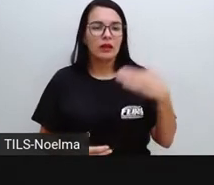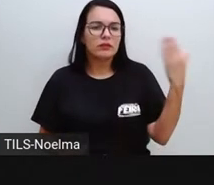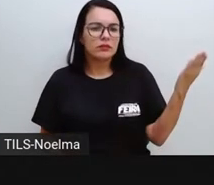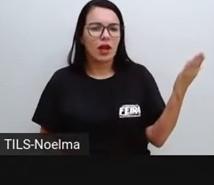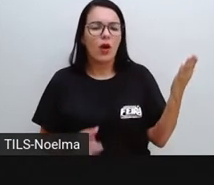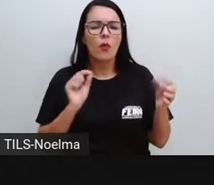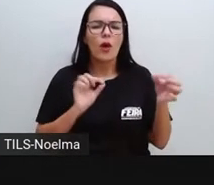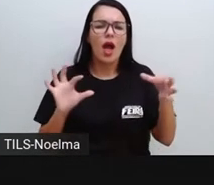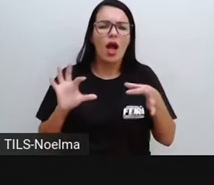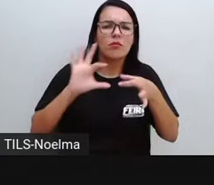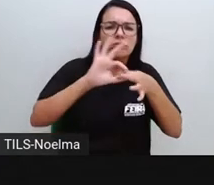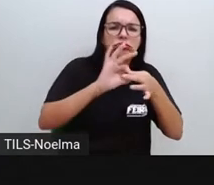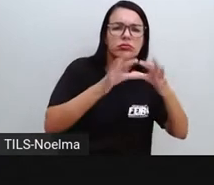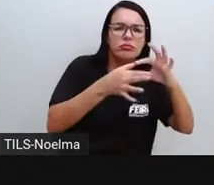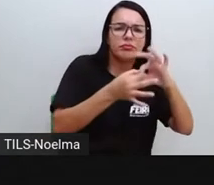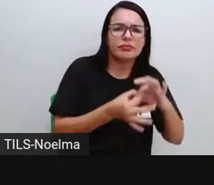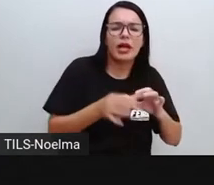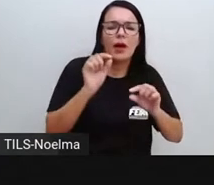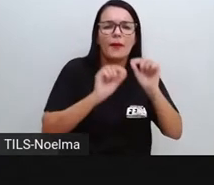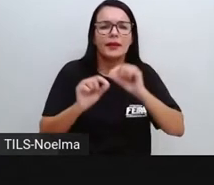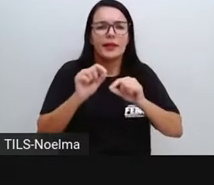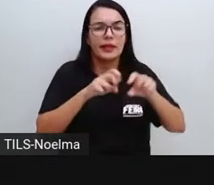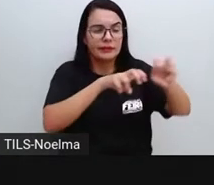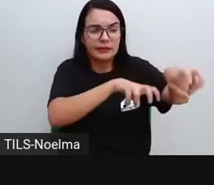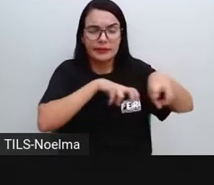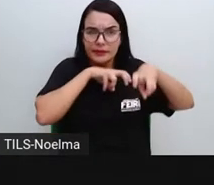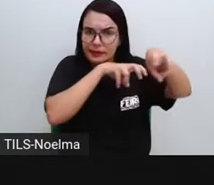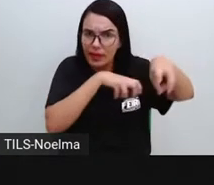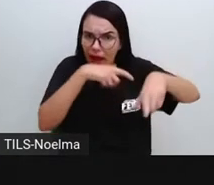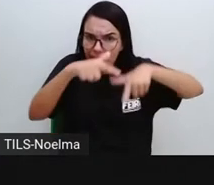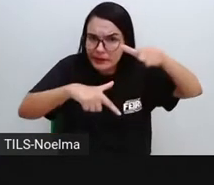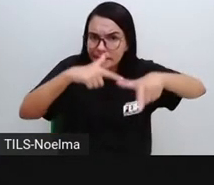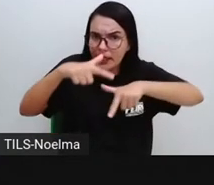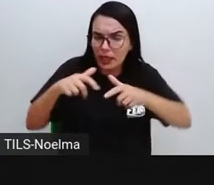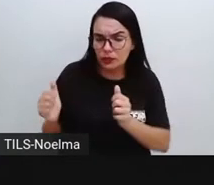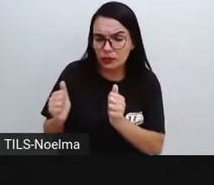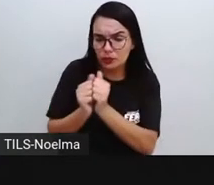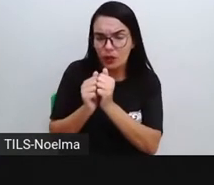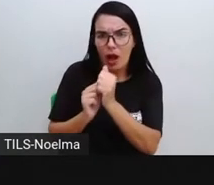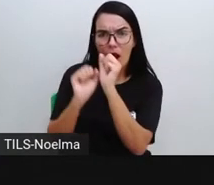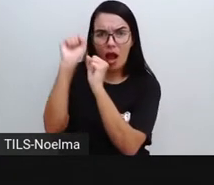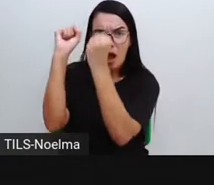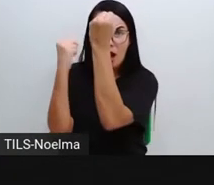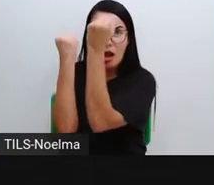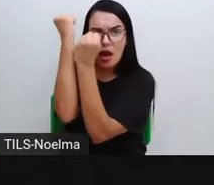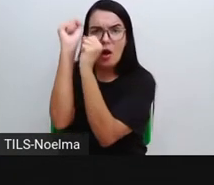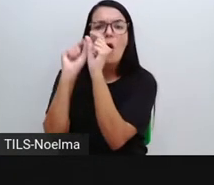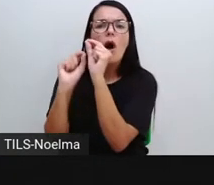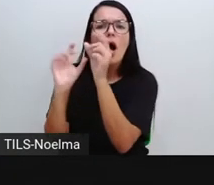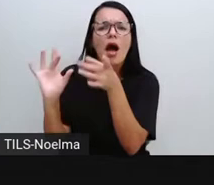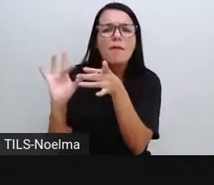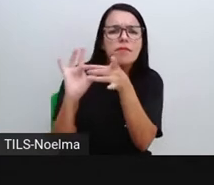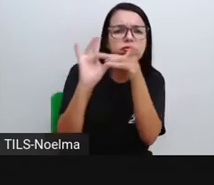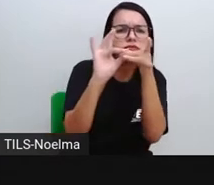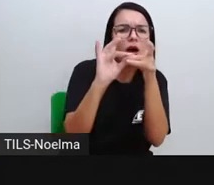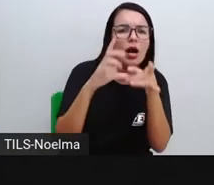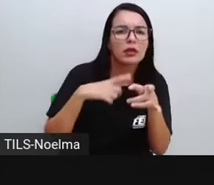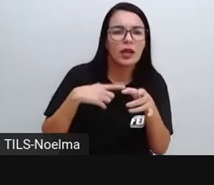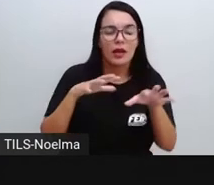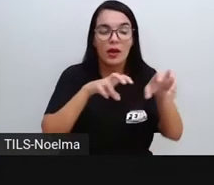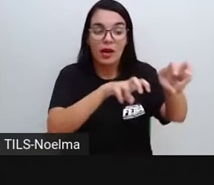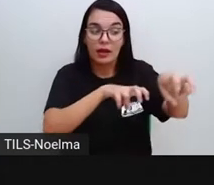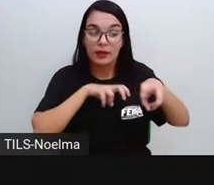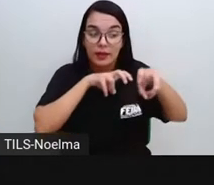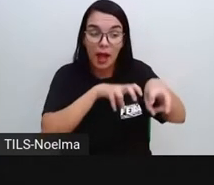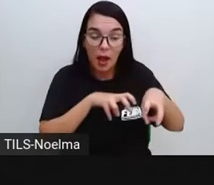A relação das atividades agropecuárias com a indústria integra cada vez mais o campo e a cidade,